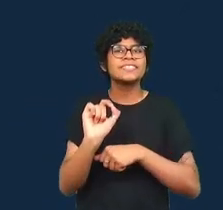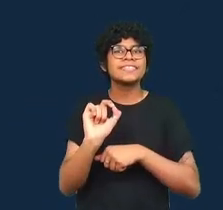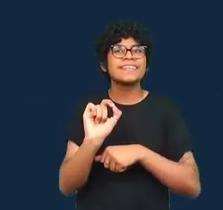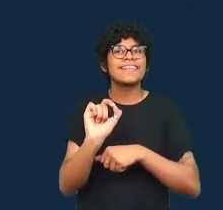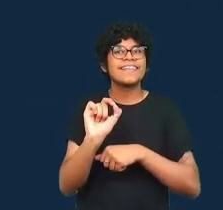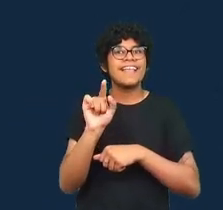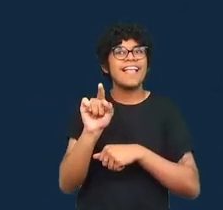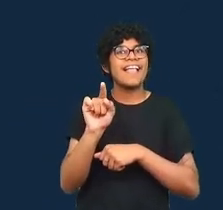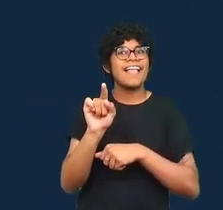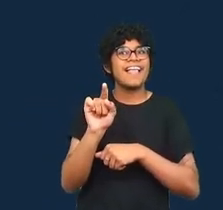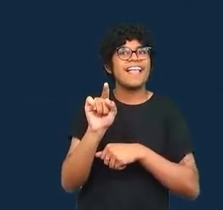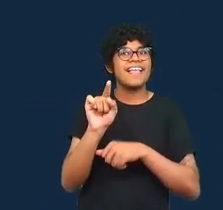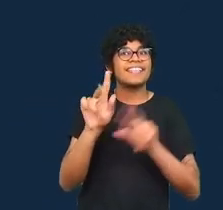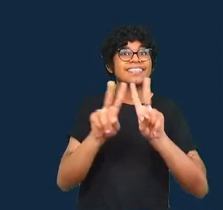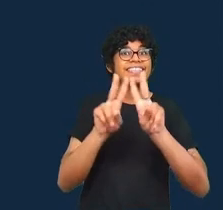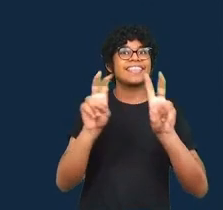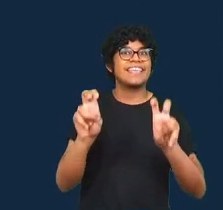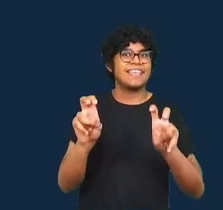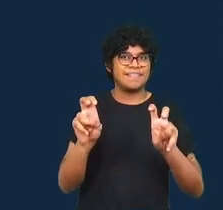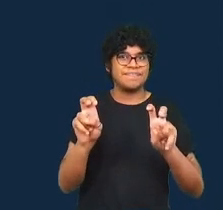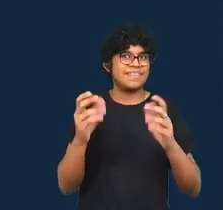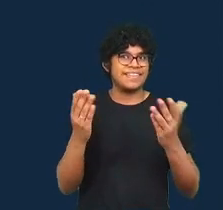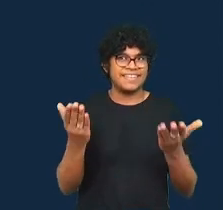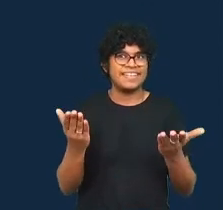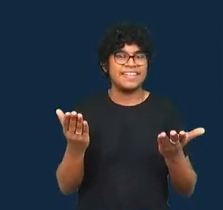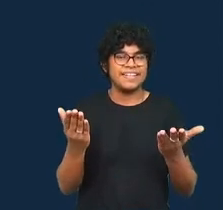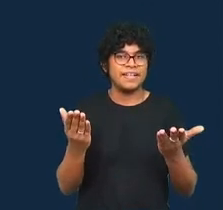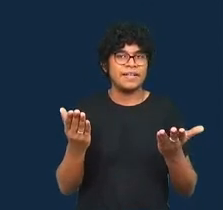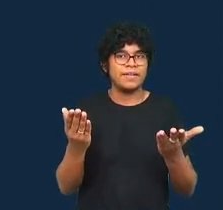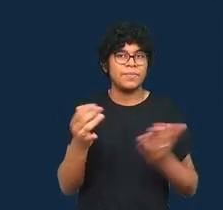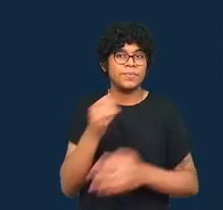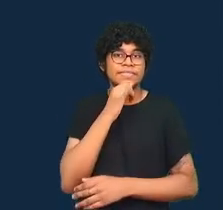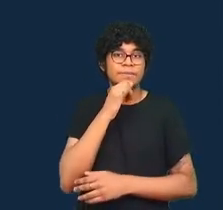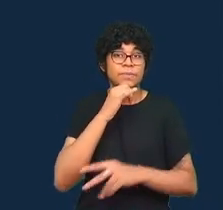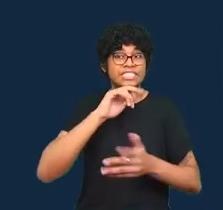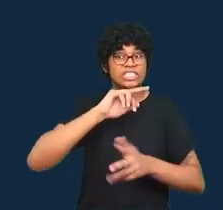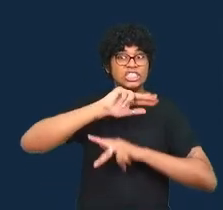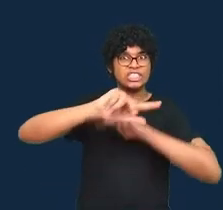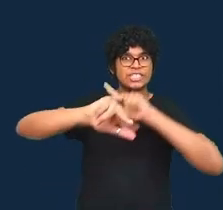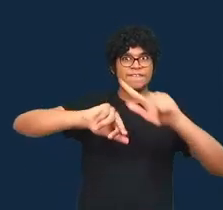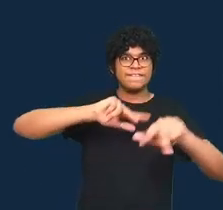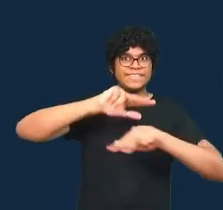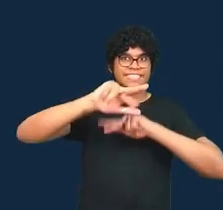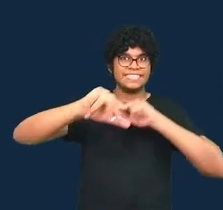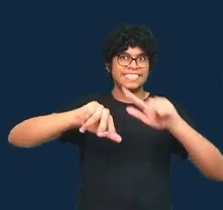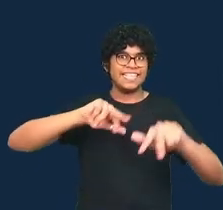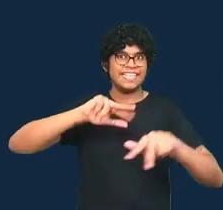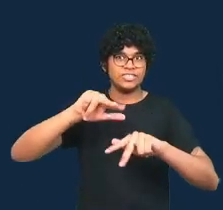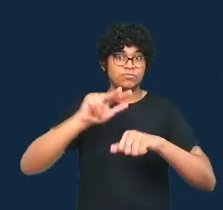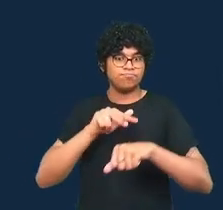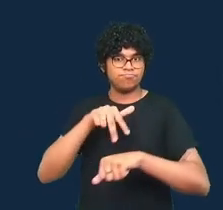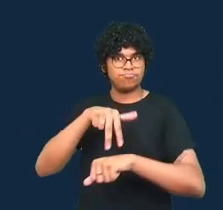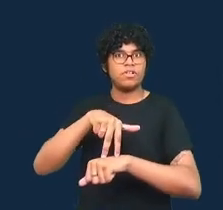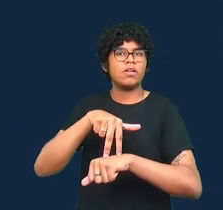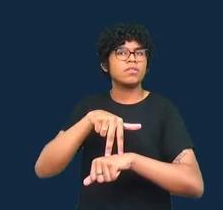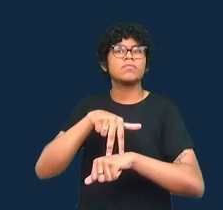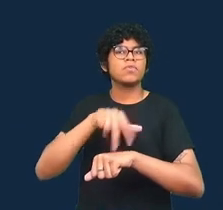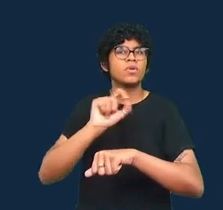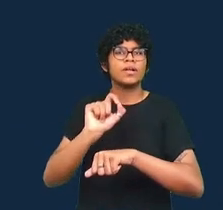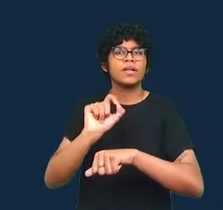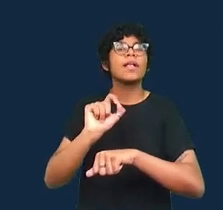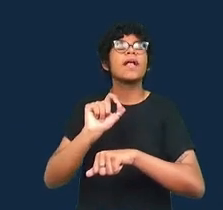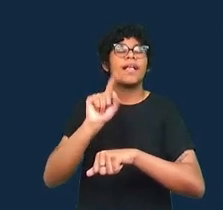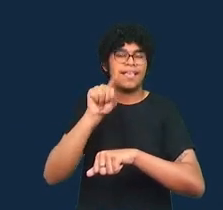ouve, o que mais entra em cena quando ouvimos uma diversidade de vozes? É isso que quisemos fazer nesse livro,